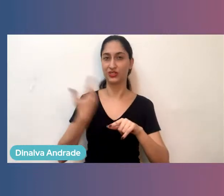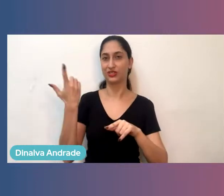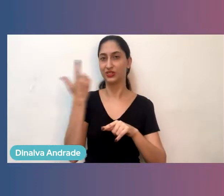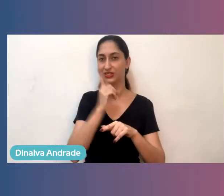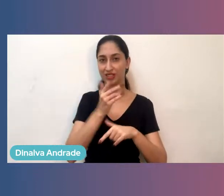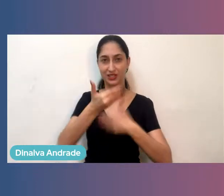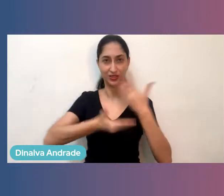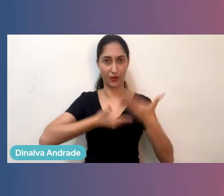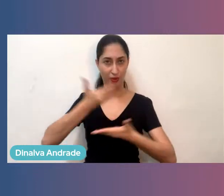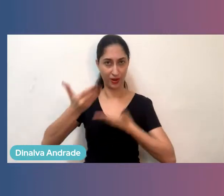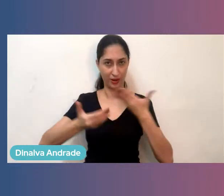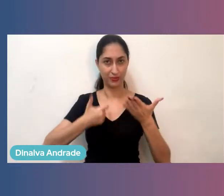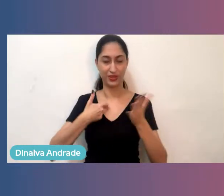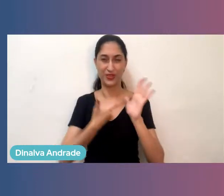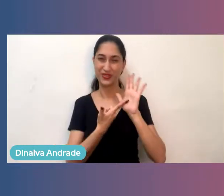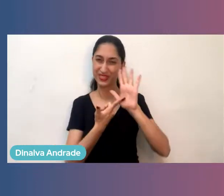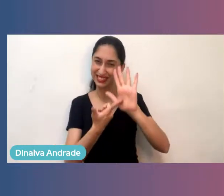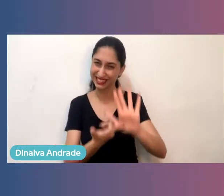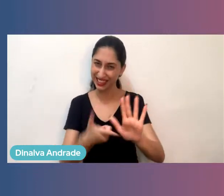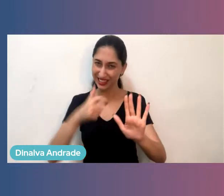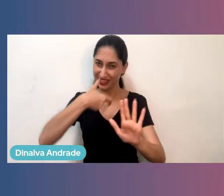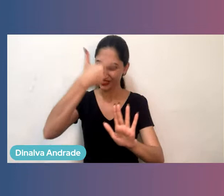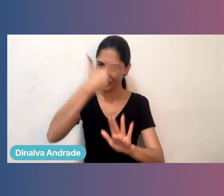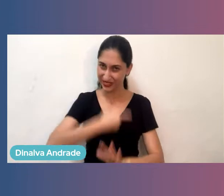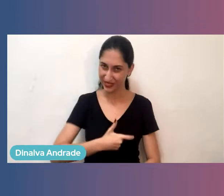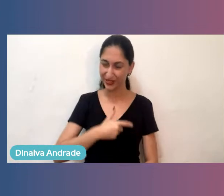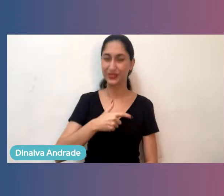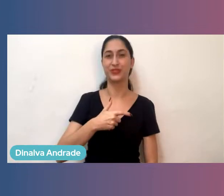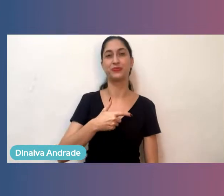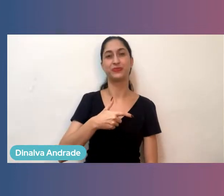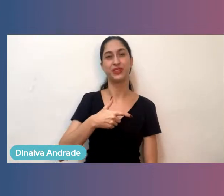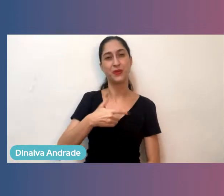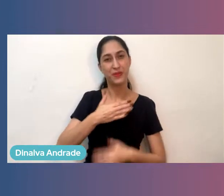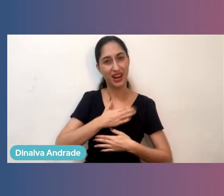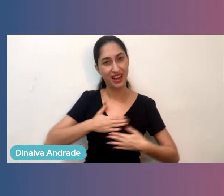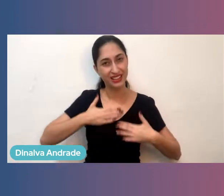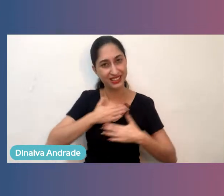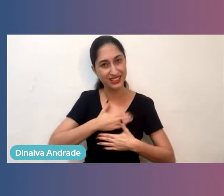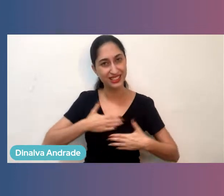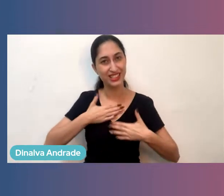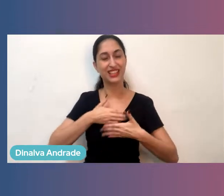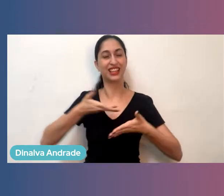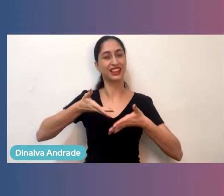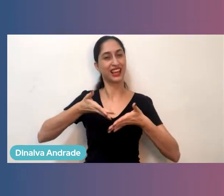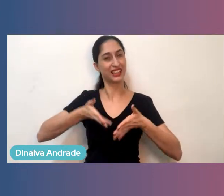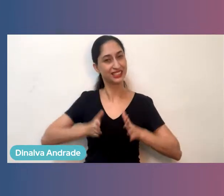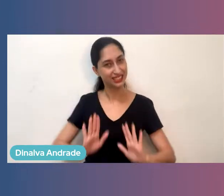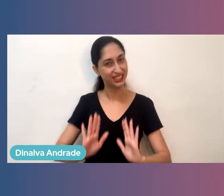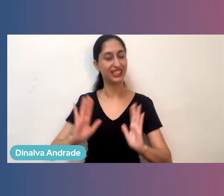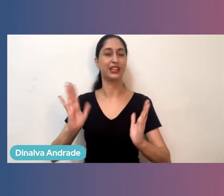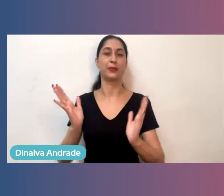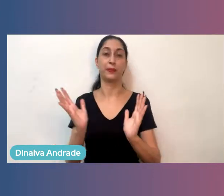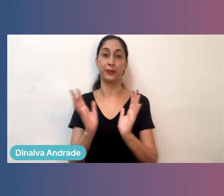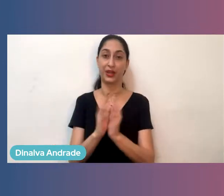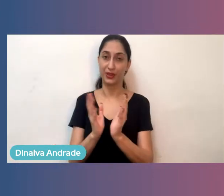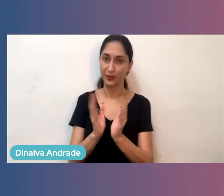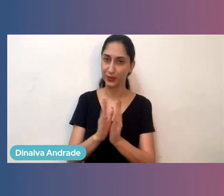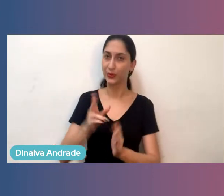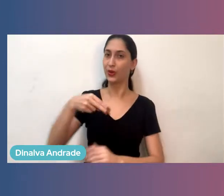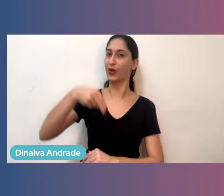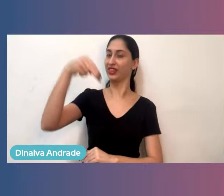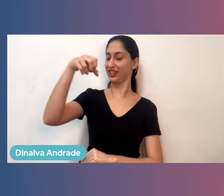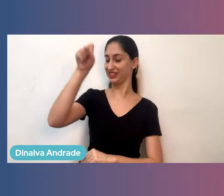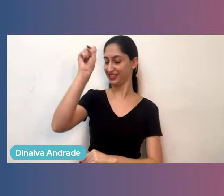apresentar rapidamente, prazer, eu sou Manu do B, Recifense, pernambucana, nordestina, com muito orgulho,